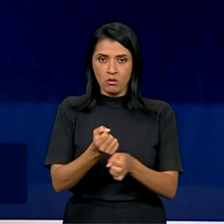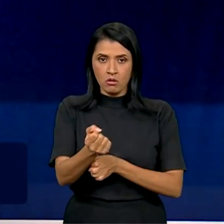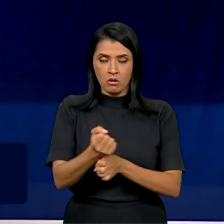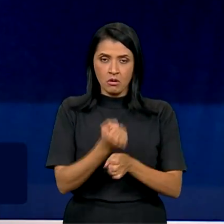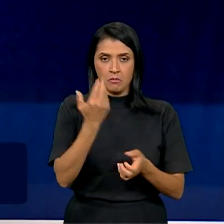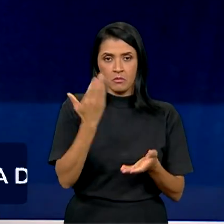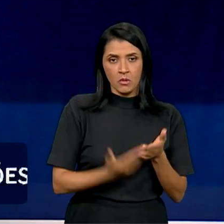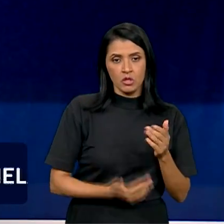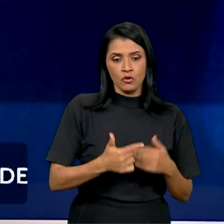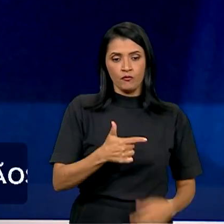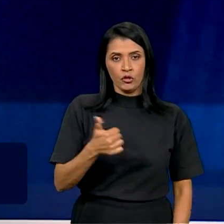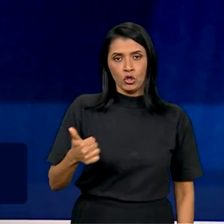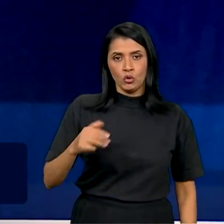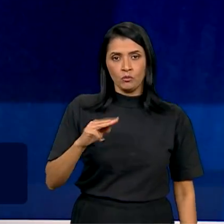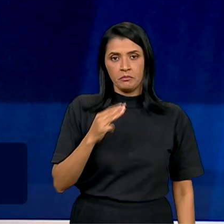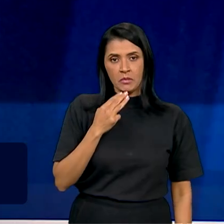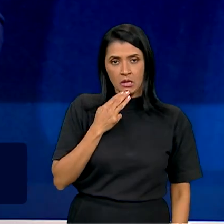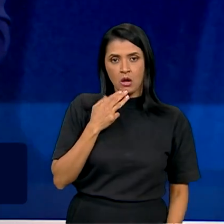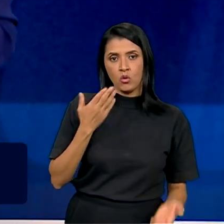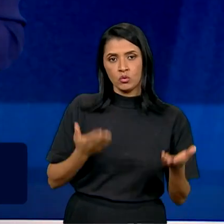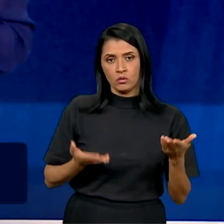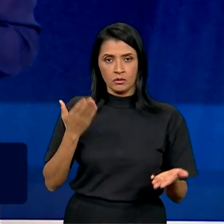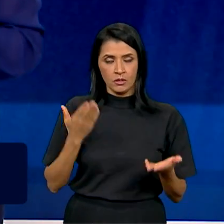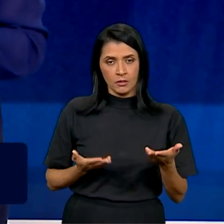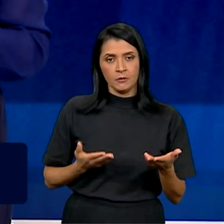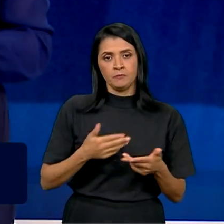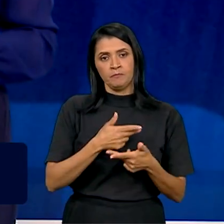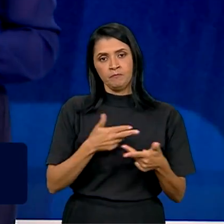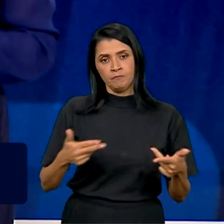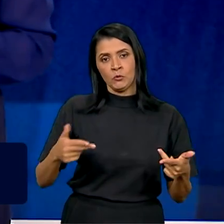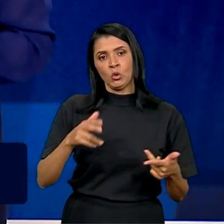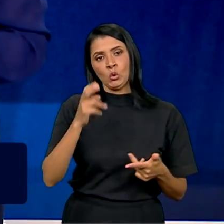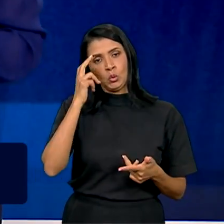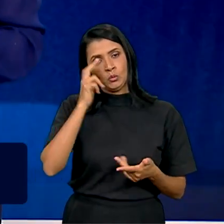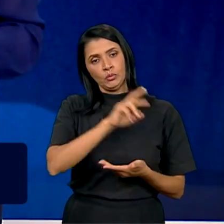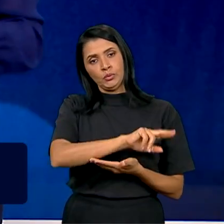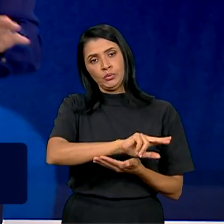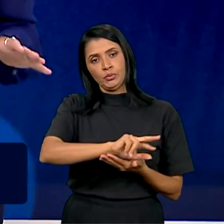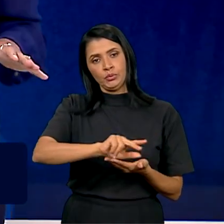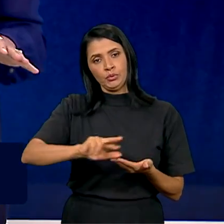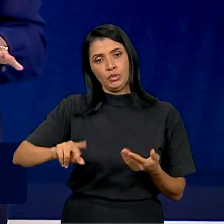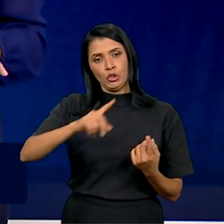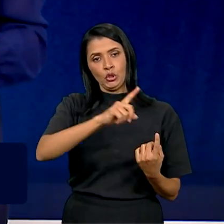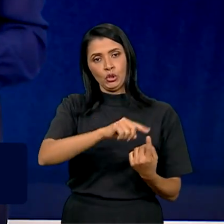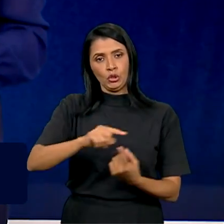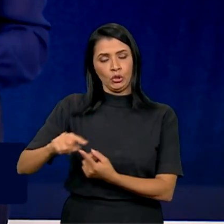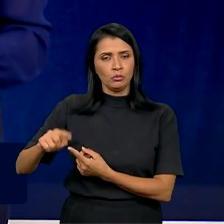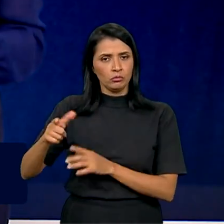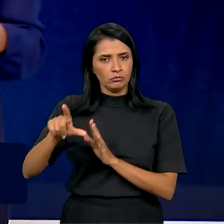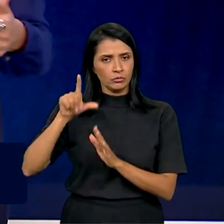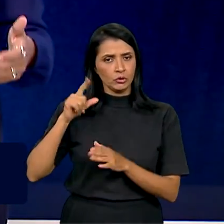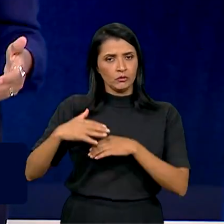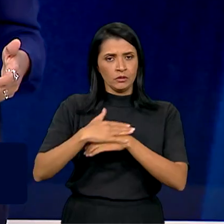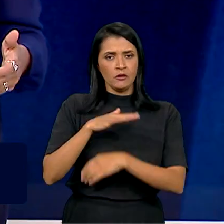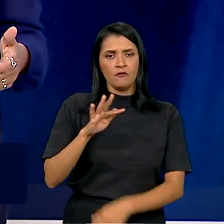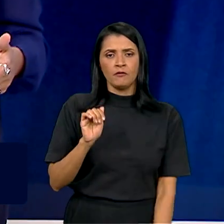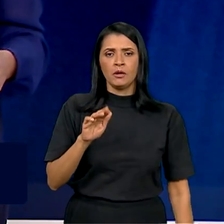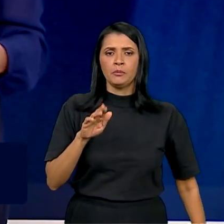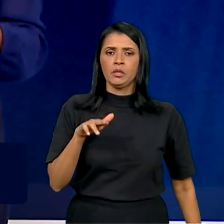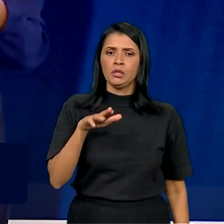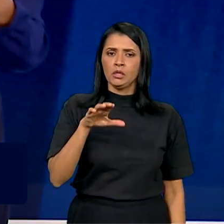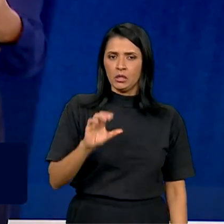perda de mais de 21 milhões de toneladas nas diversas culturas. Mais cedo, nós conversamos com o Fabiano